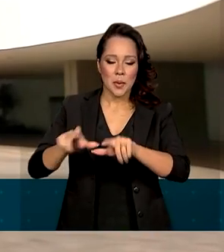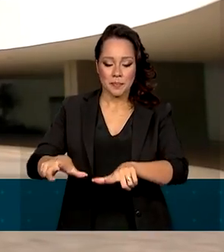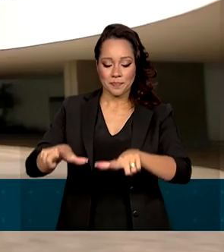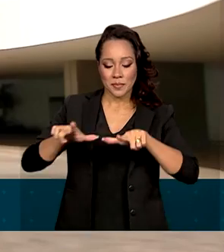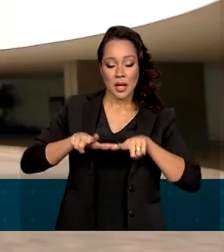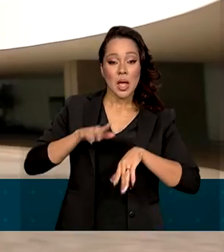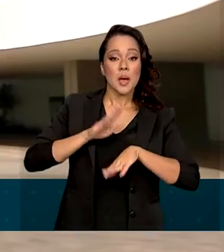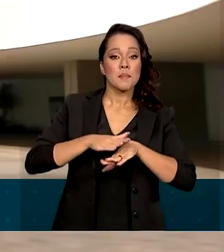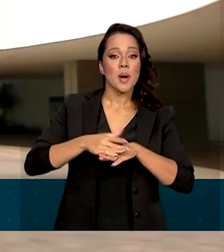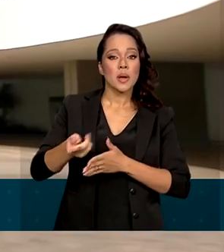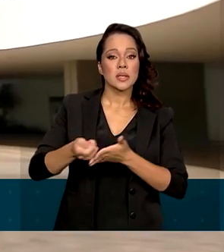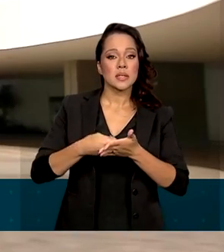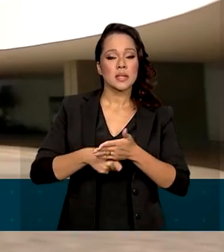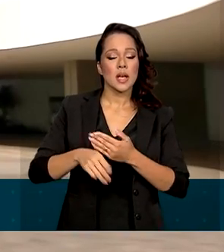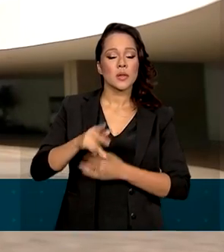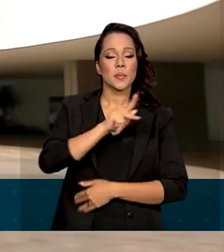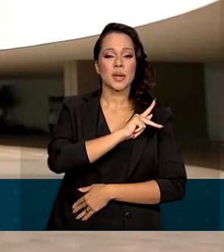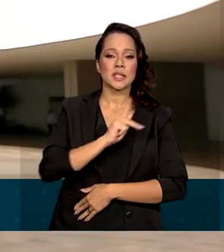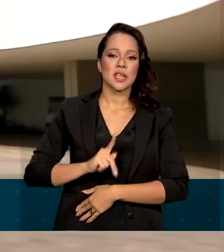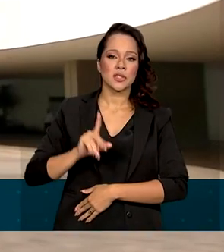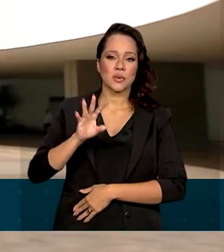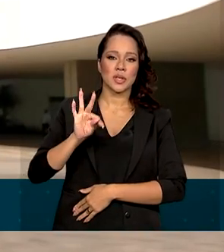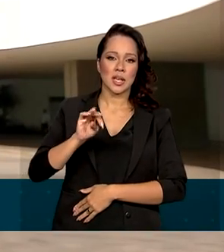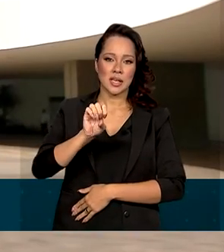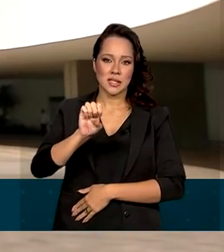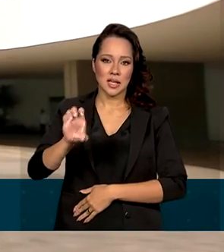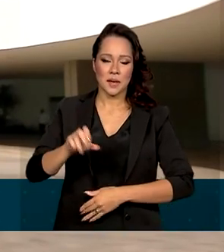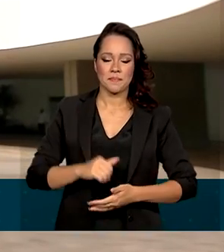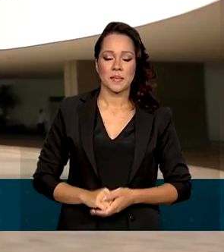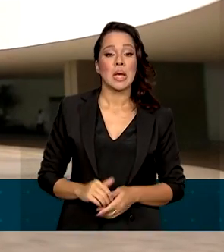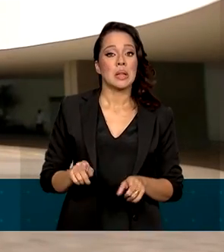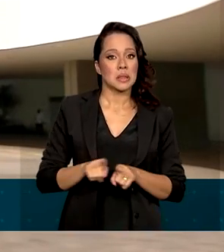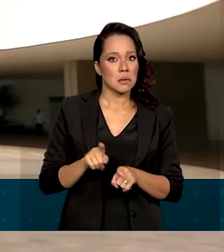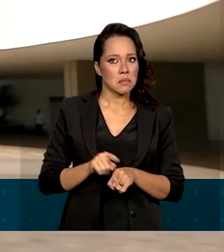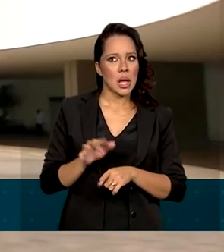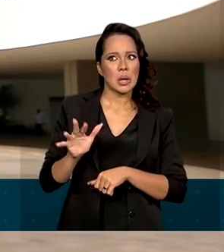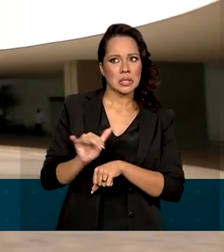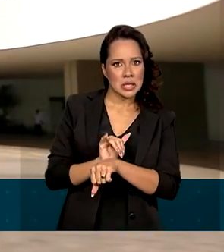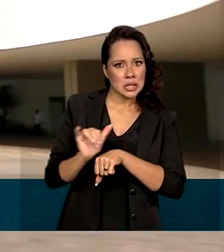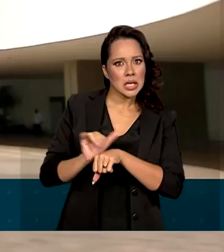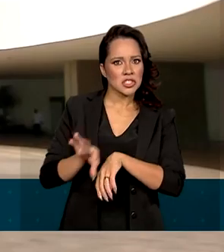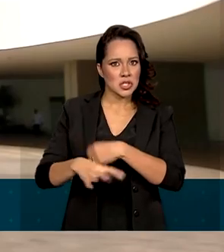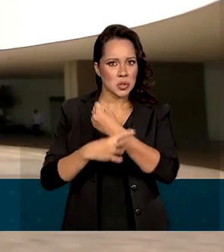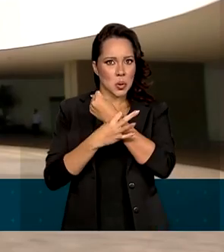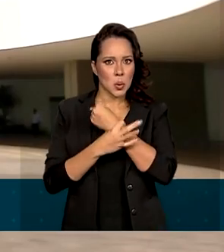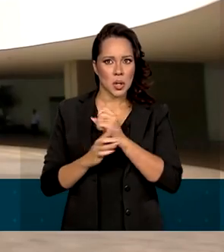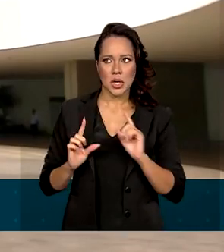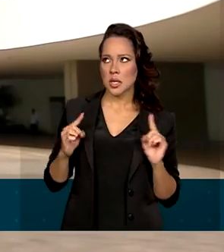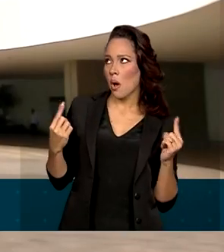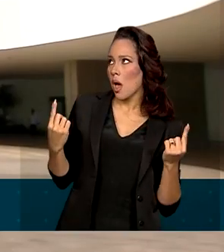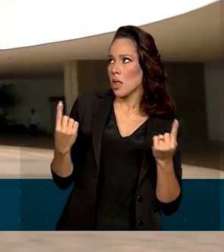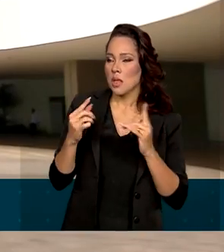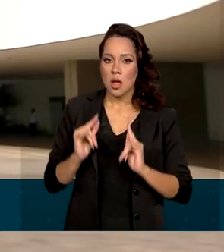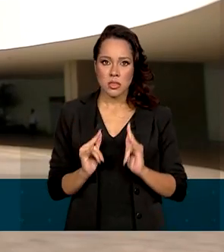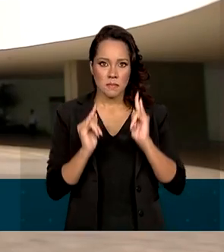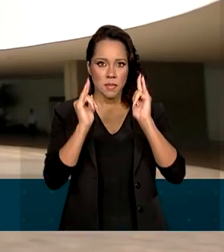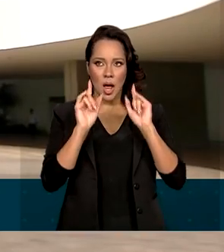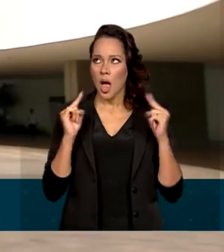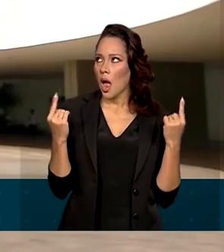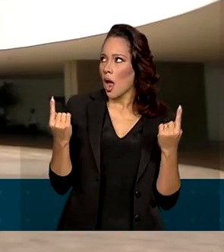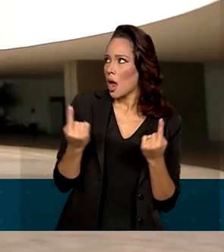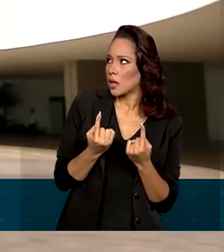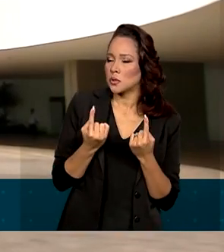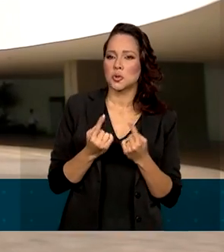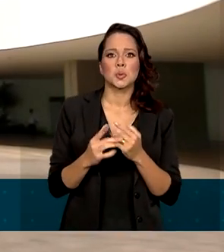do TSE, Alexandre de Moraes, né? Destaco, né, Mara, o forte esquema de segurança aqui nas remediações do Tribunal, né?